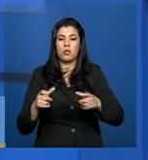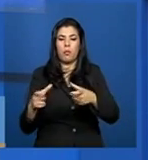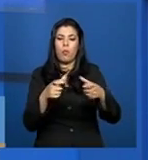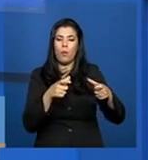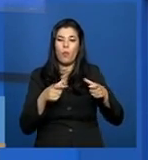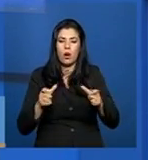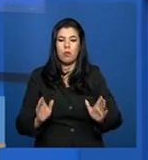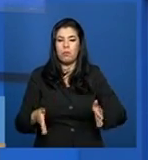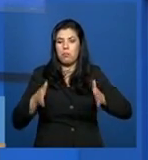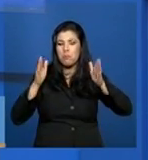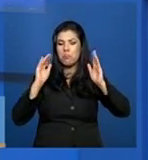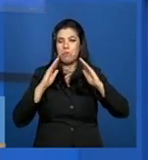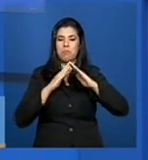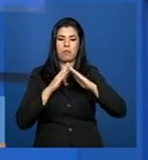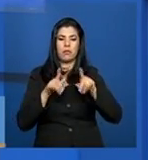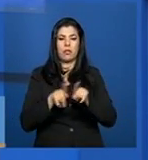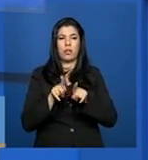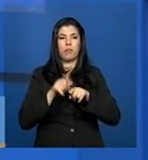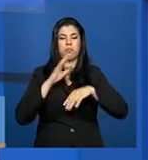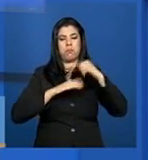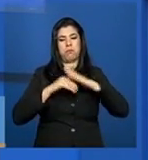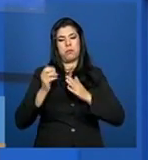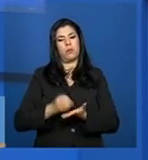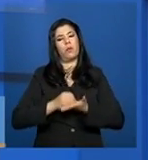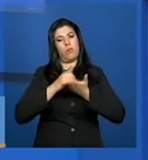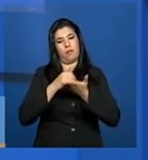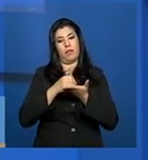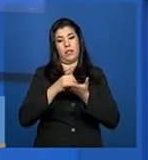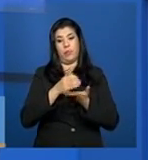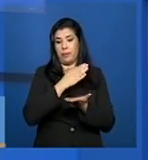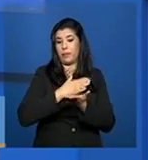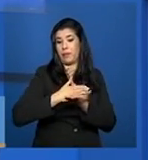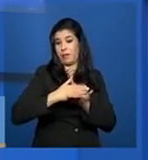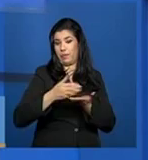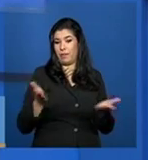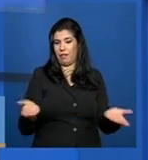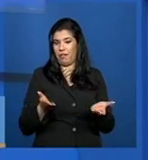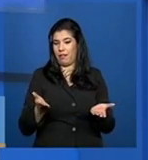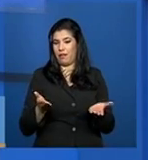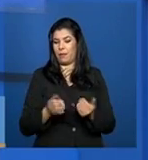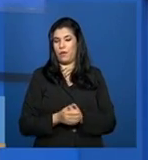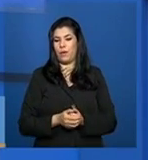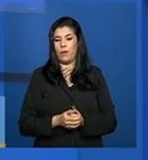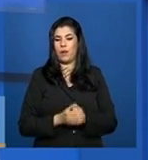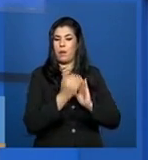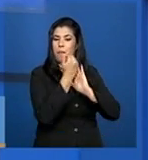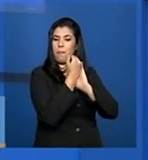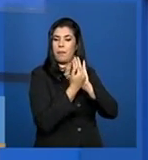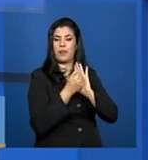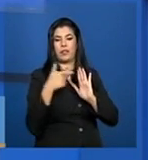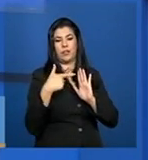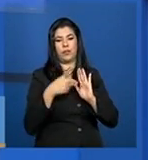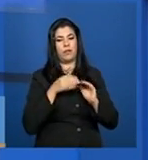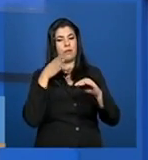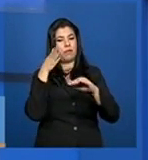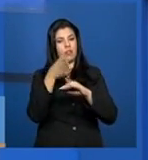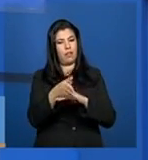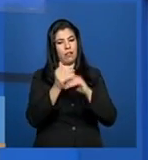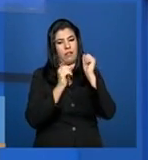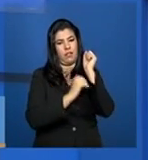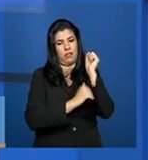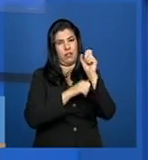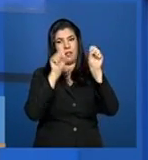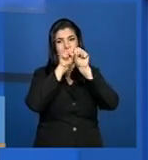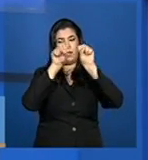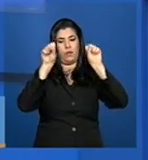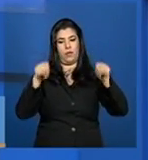para a entidade executar a oferta. Então, assim, para iniciar a sessão 2, ele vai ter que acessar o sistema com a sua senha